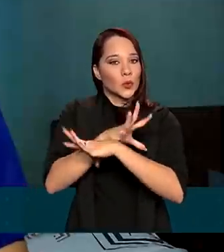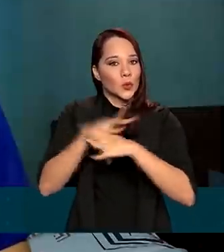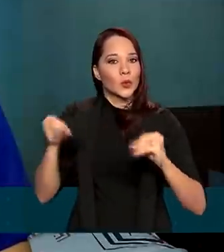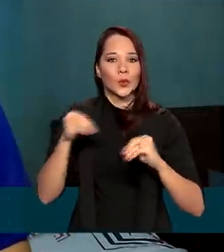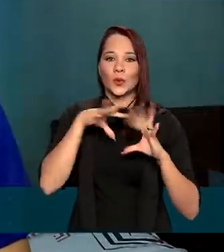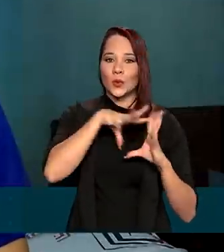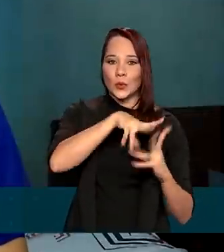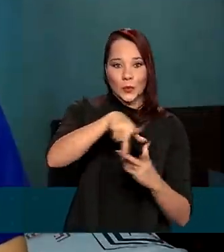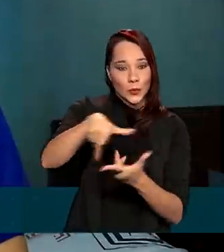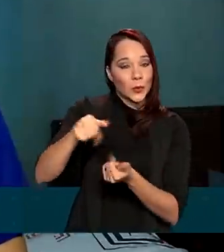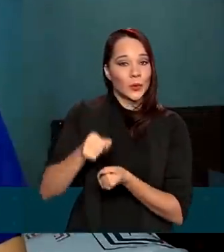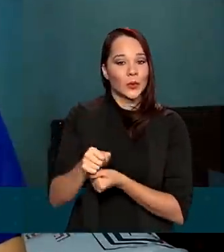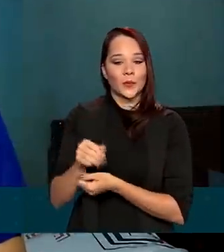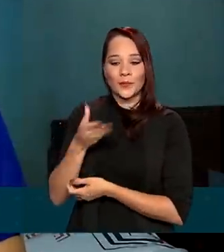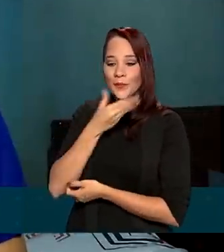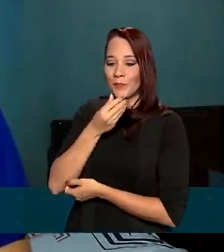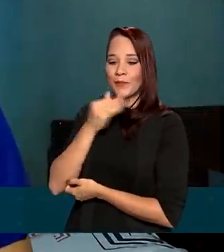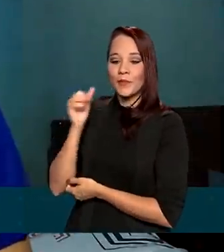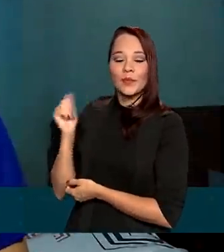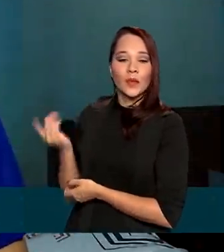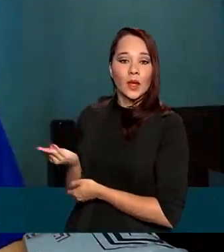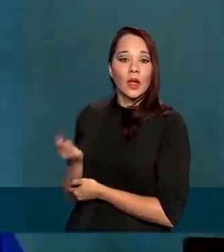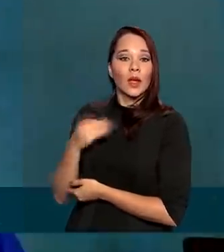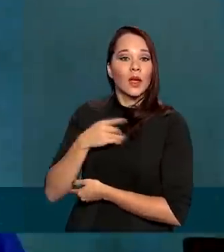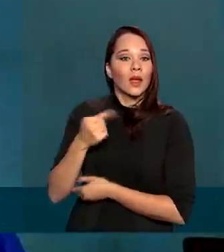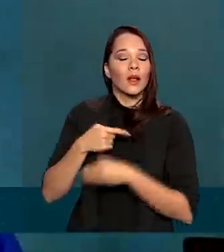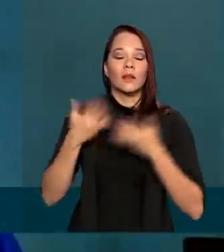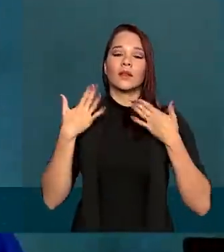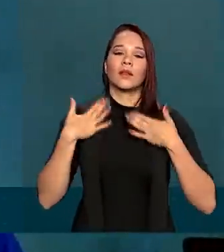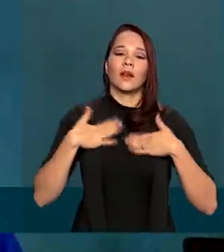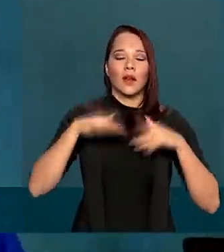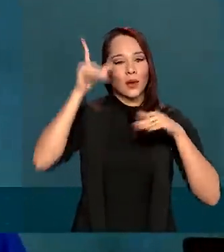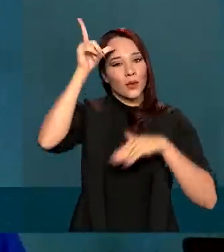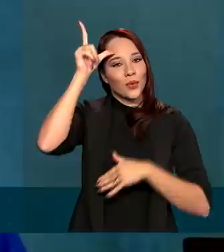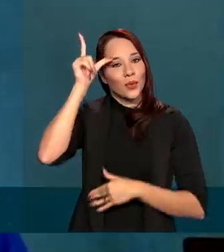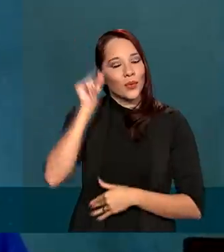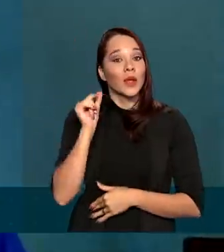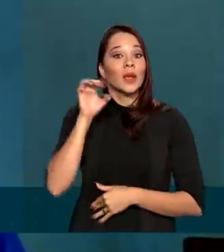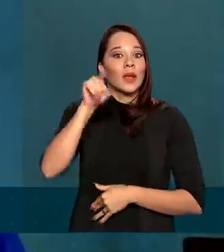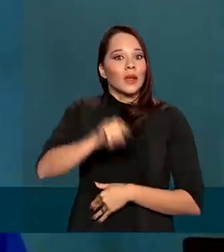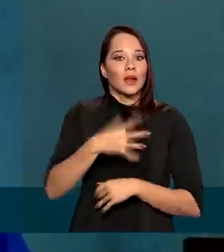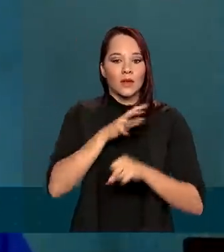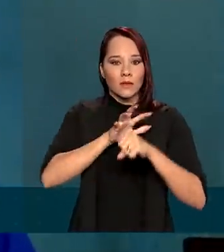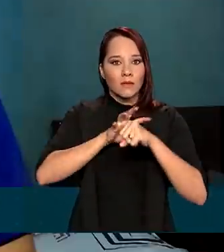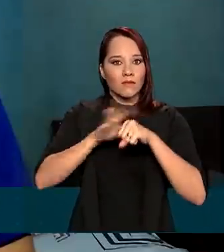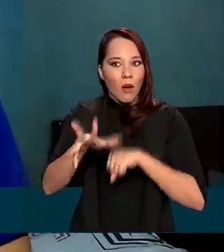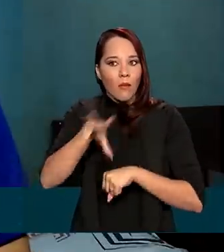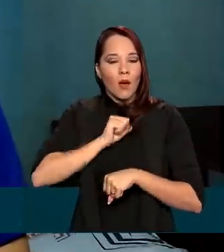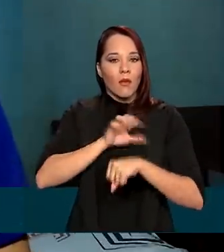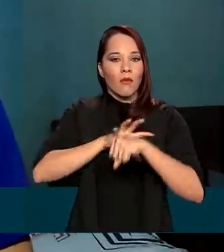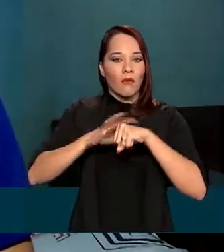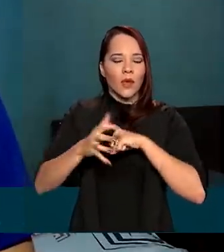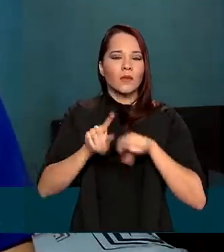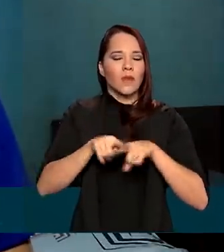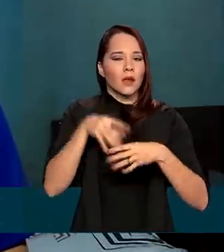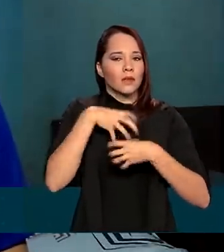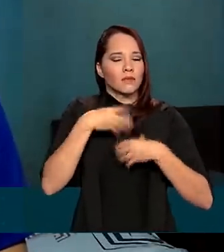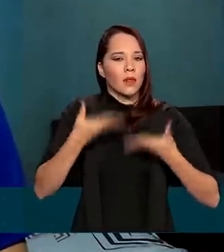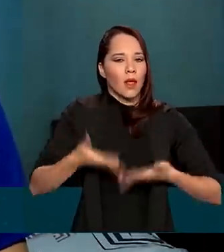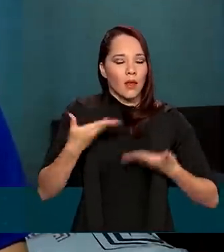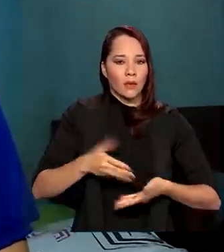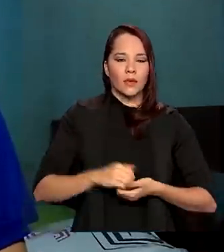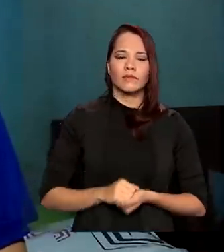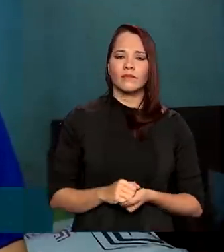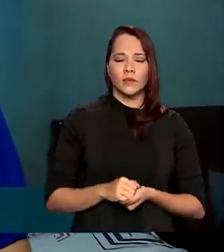mundo. Alessandro, de 23 anos, está aliviado. Passou pelo vírus com sintomas leves. Passou tudo bem,